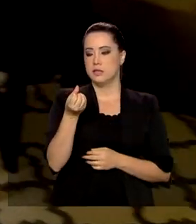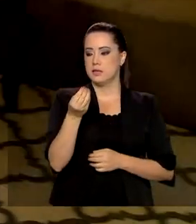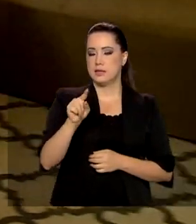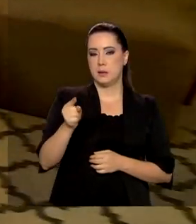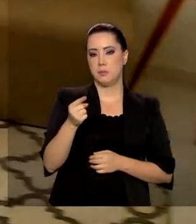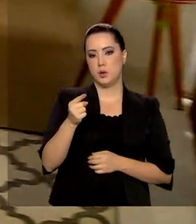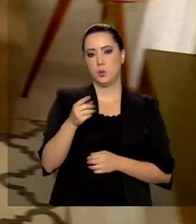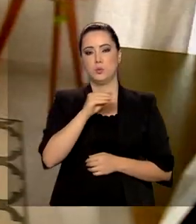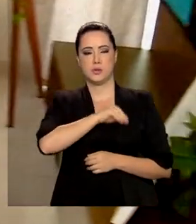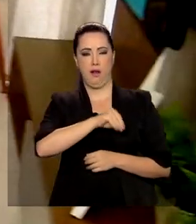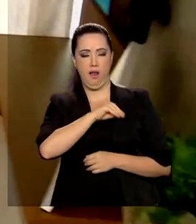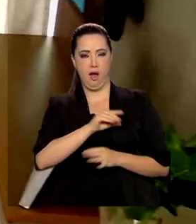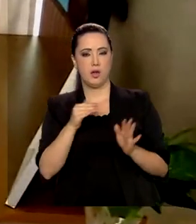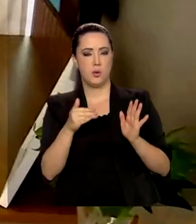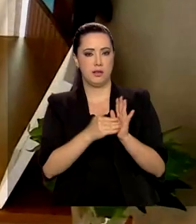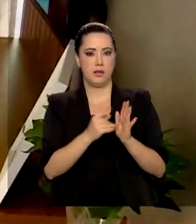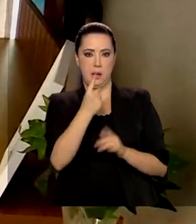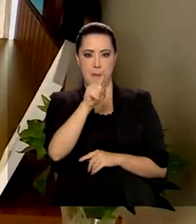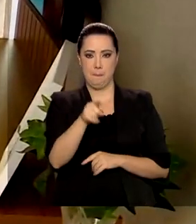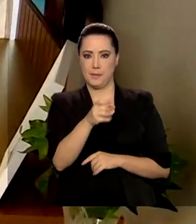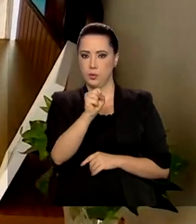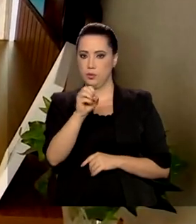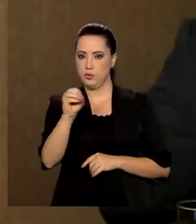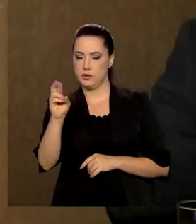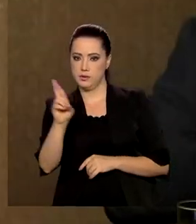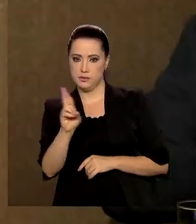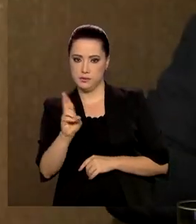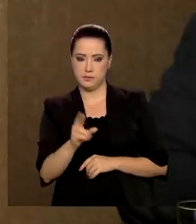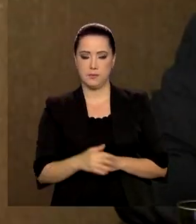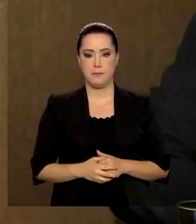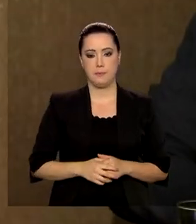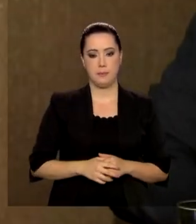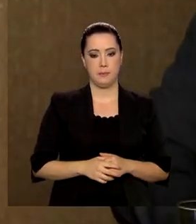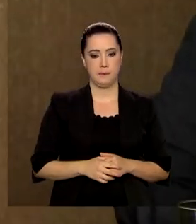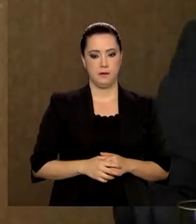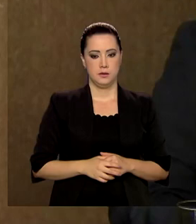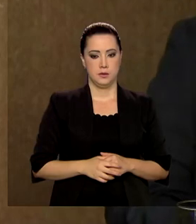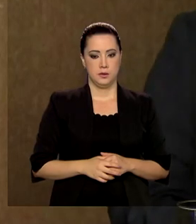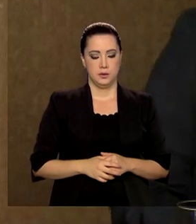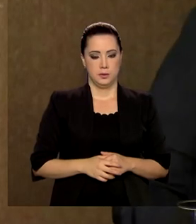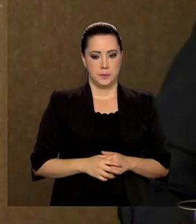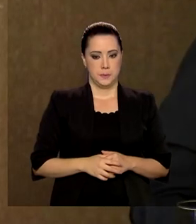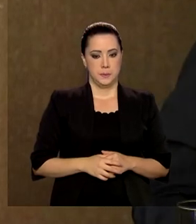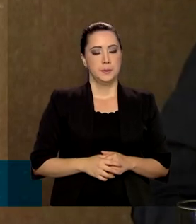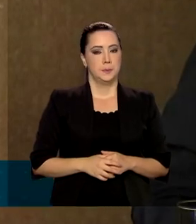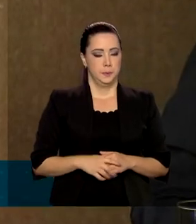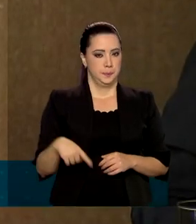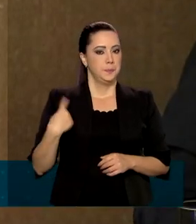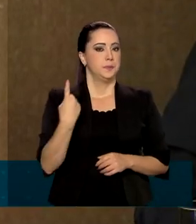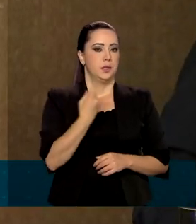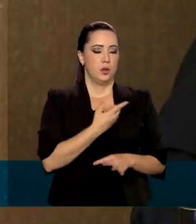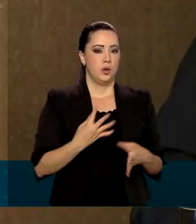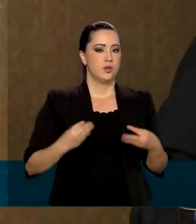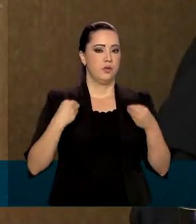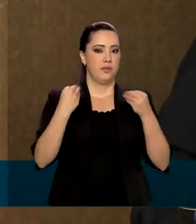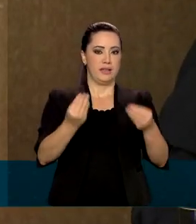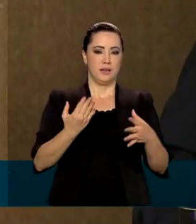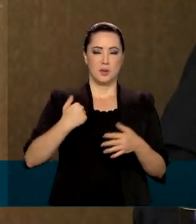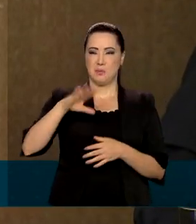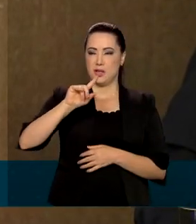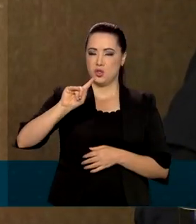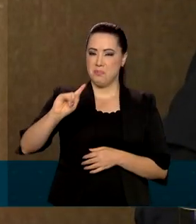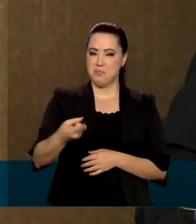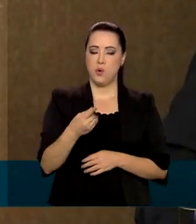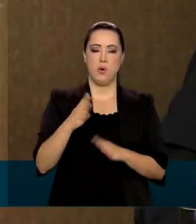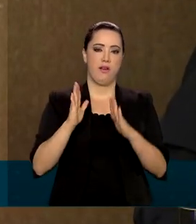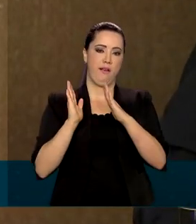renda mensal de até 1.800 reais. Nós praticamente entregamos mais de mil casas por dia no Brasil.